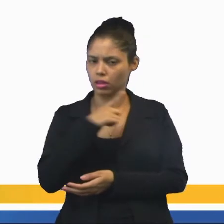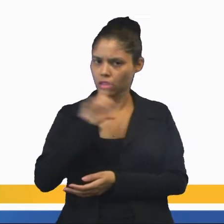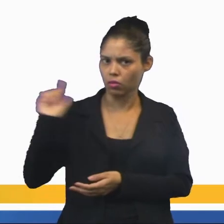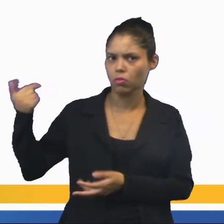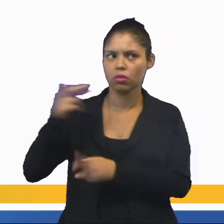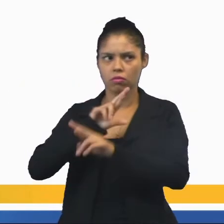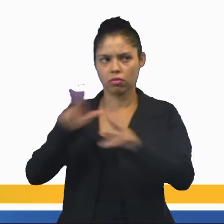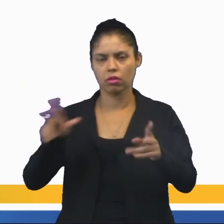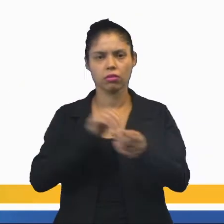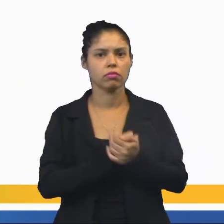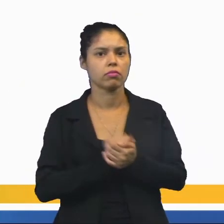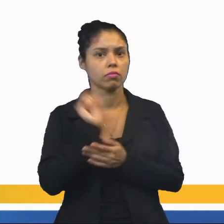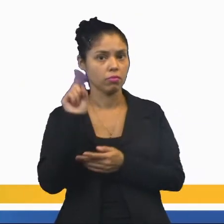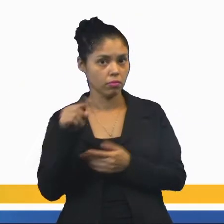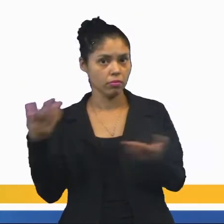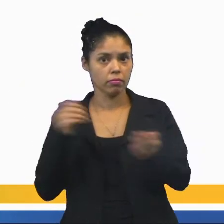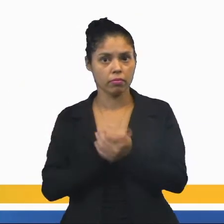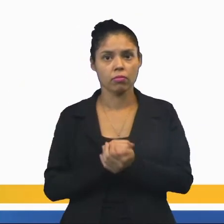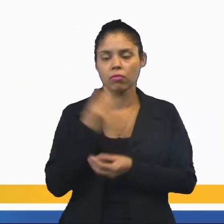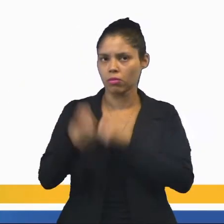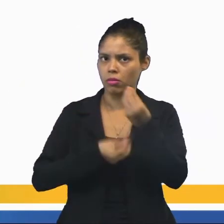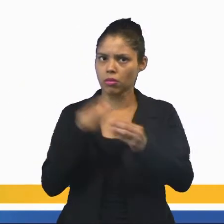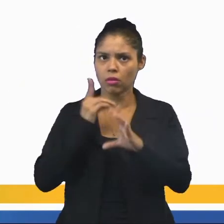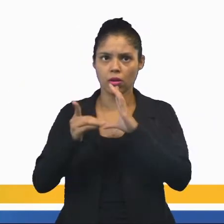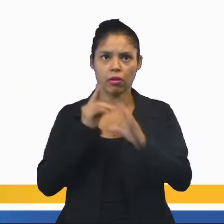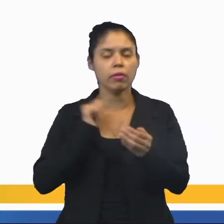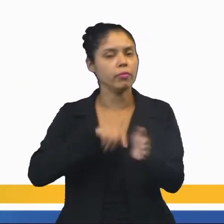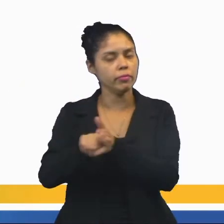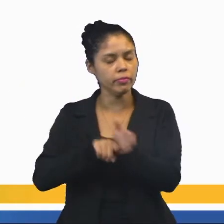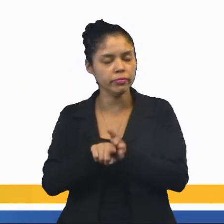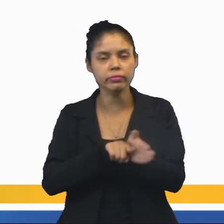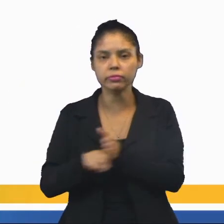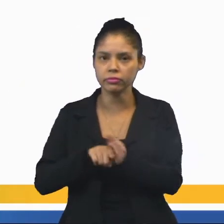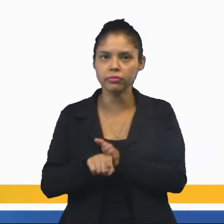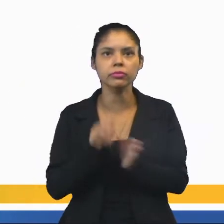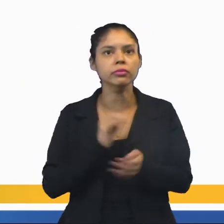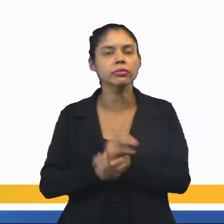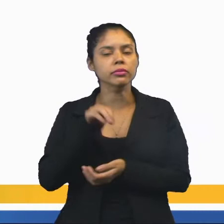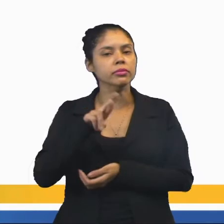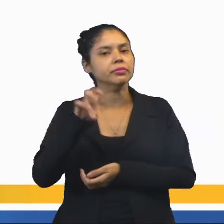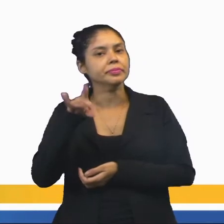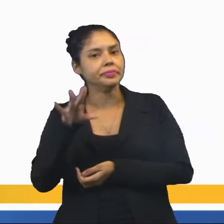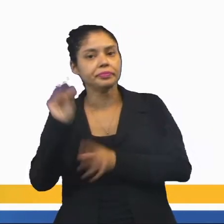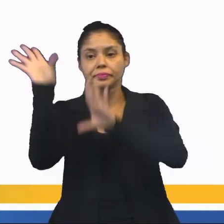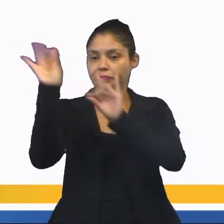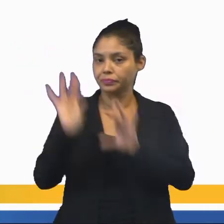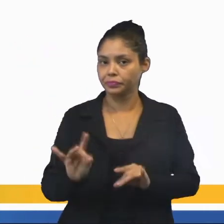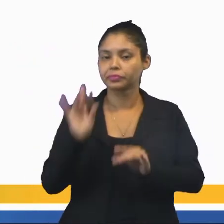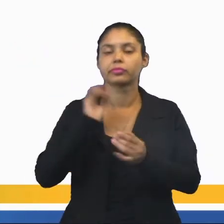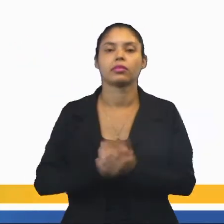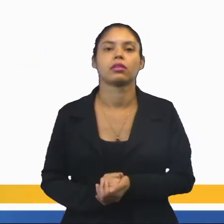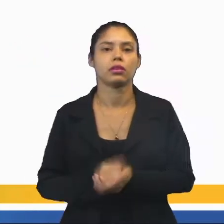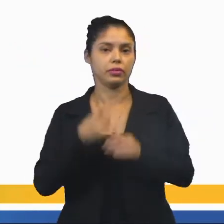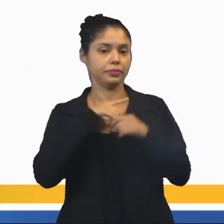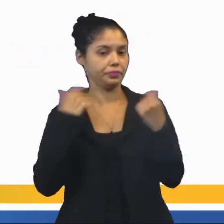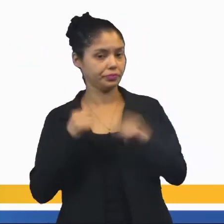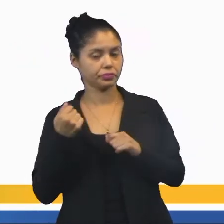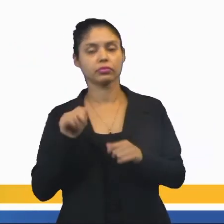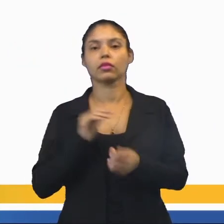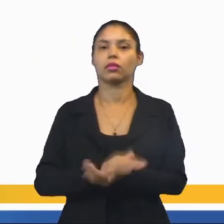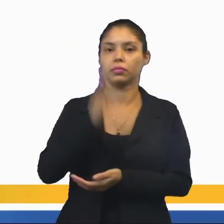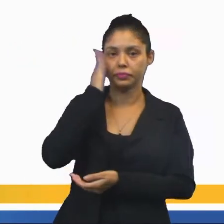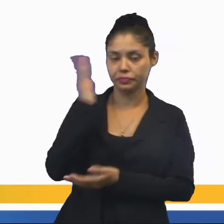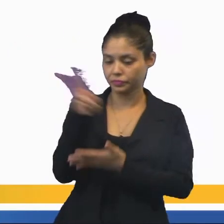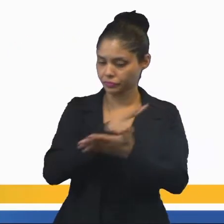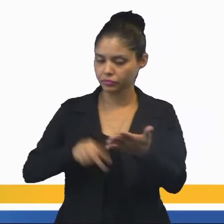outra diferente, não é? Com relação ao culto, pesquisar sobre o modelo específico de cada religião. Eu tenho que pesquisar, eu tenho